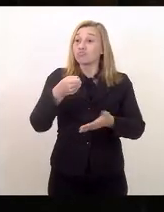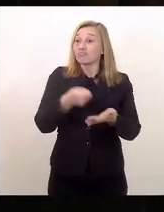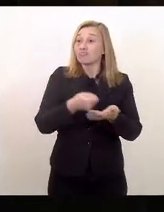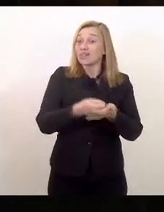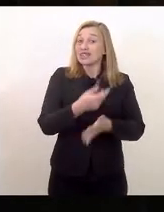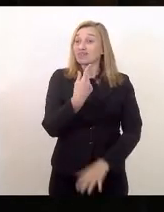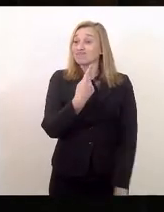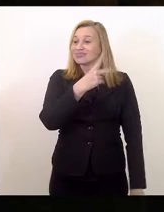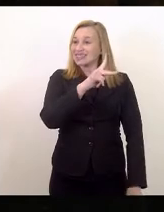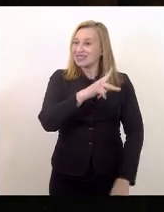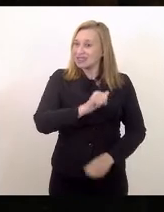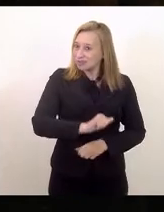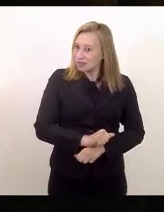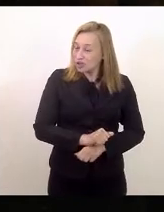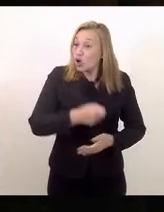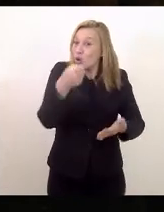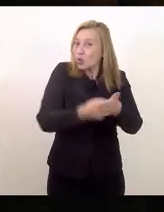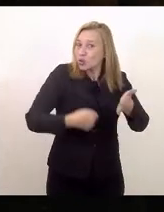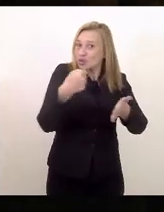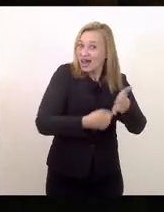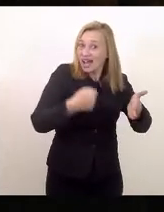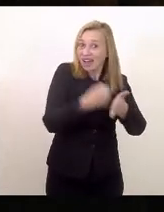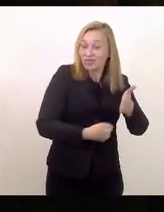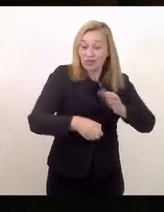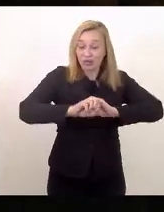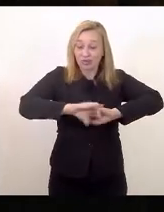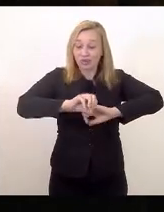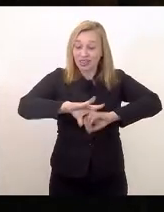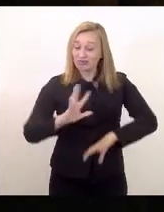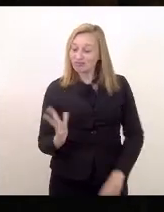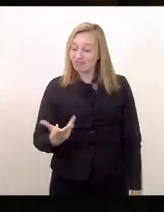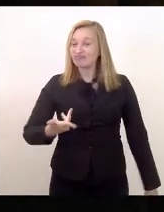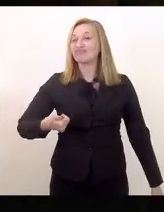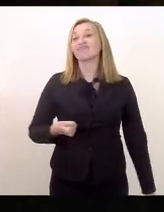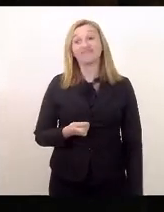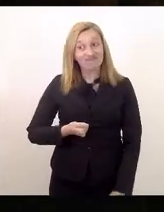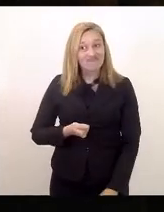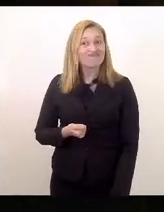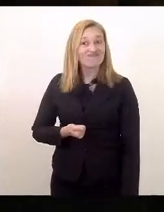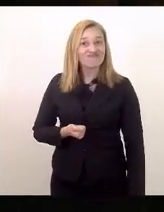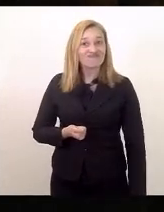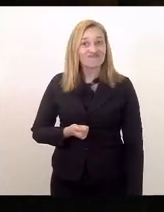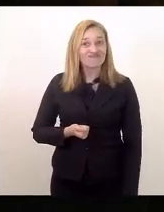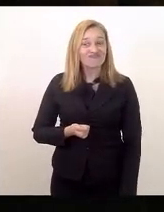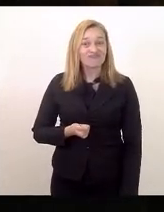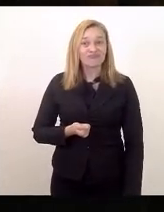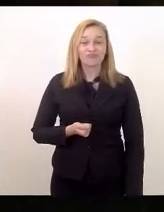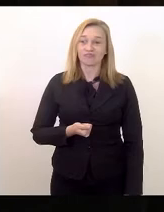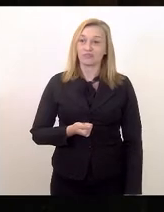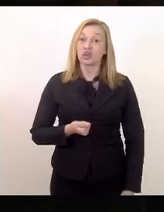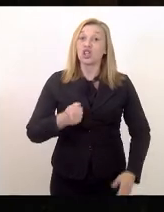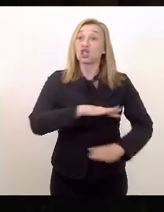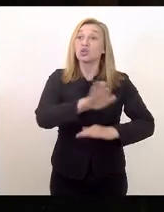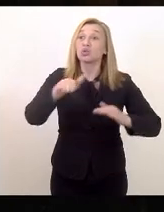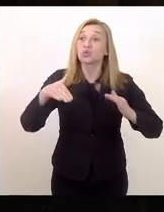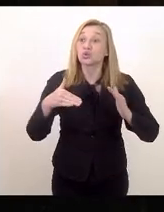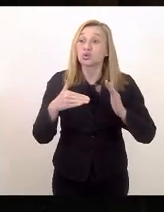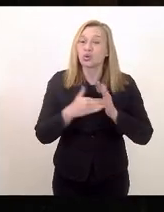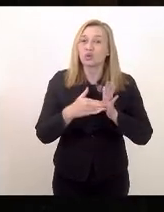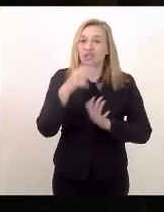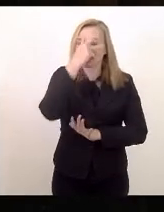lutar por uma educação de qualidade e que abrigasse todas as